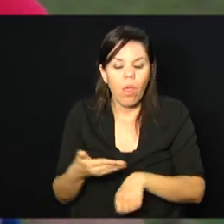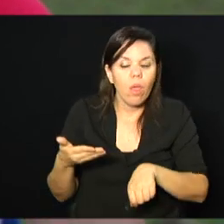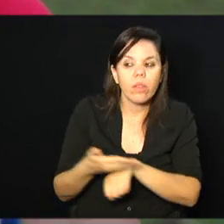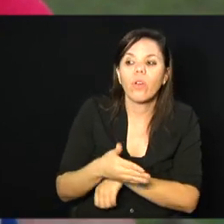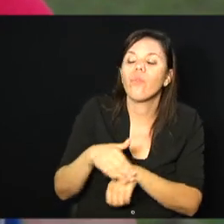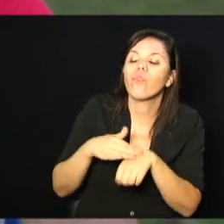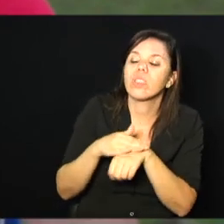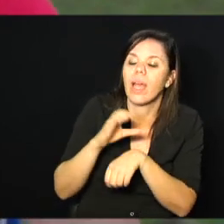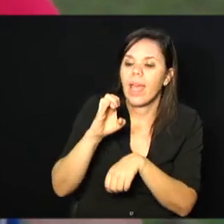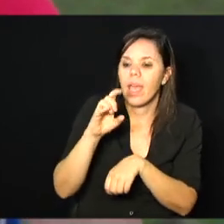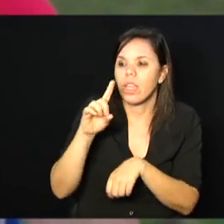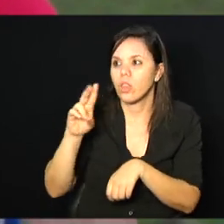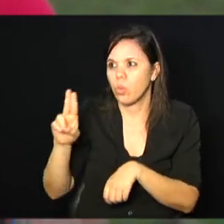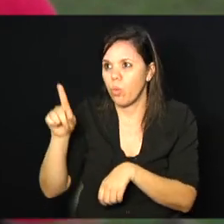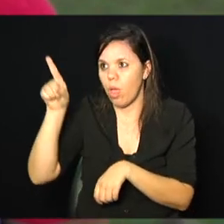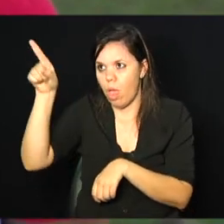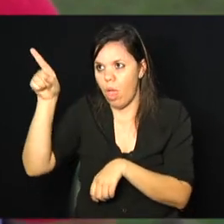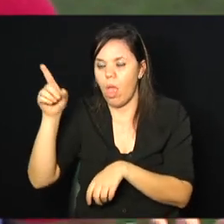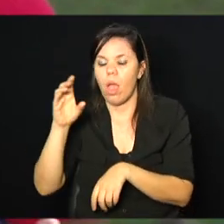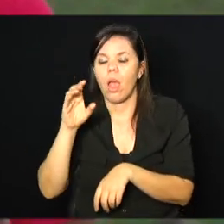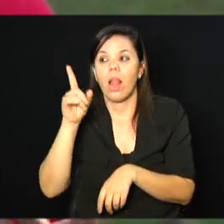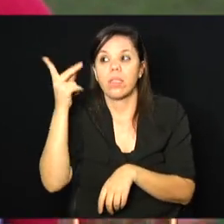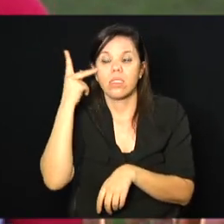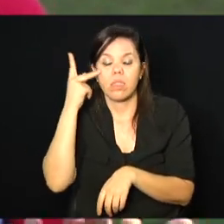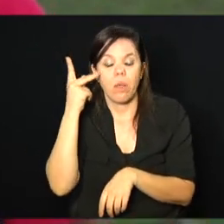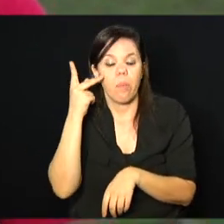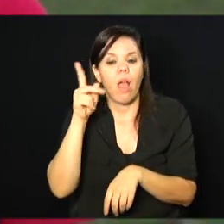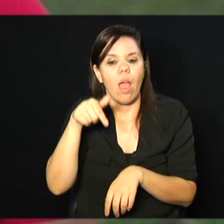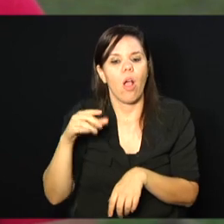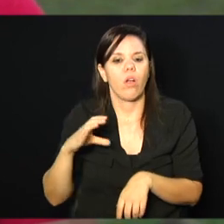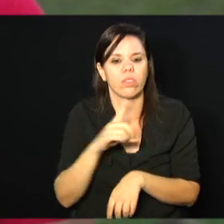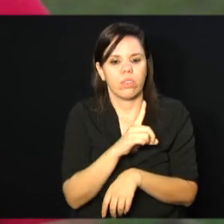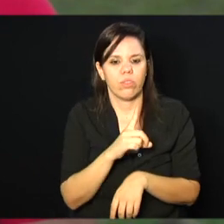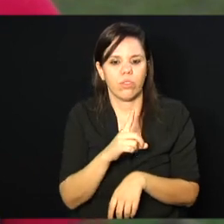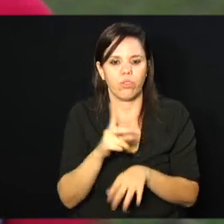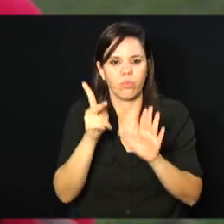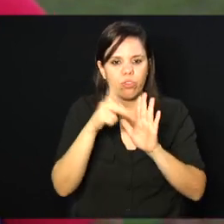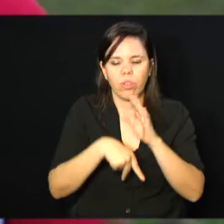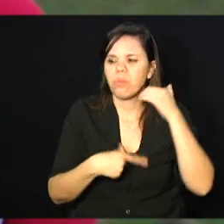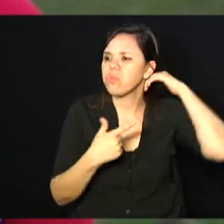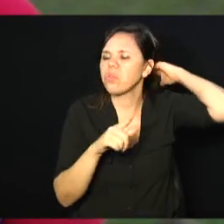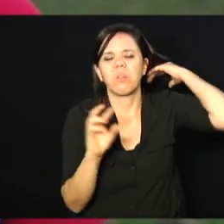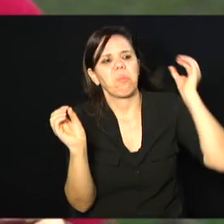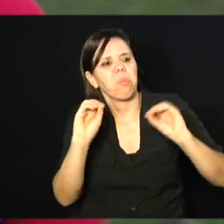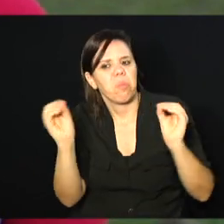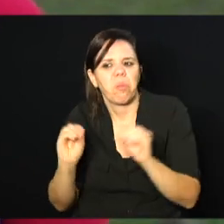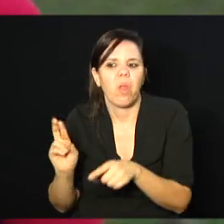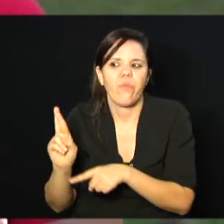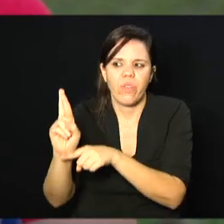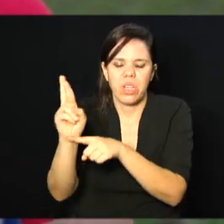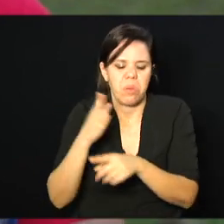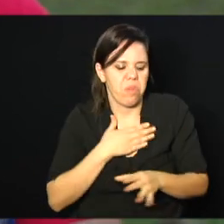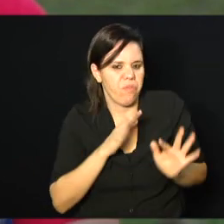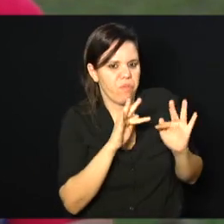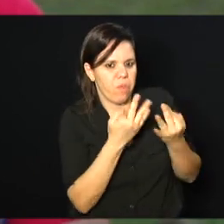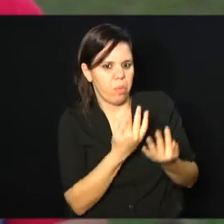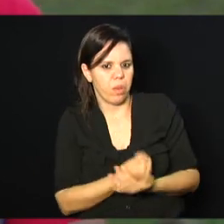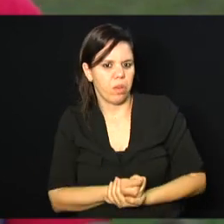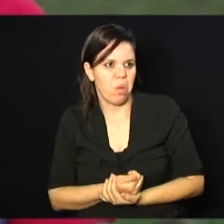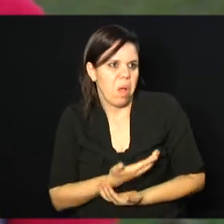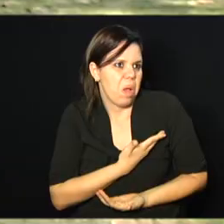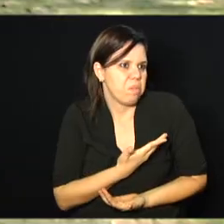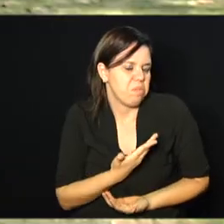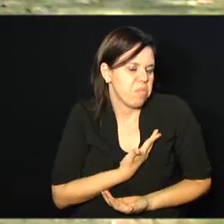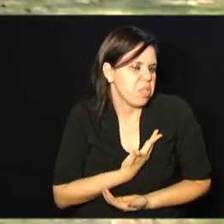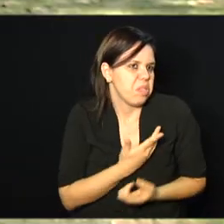do projeto. E aí, como eu não tinha nada, não tinha nenhuma referência de uma pessoa com deficiência, não tem ninguém na minha família ou amigos que têm alguma